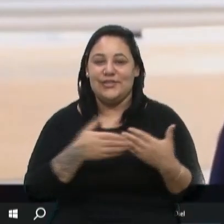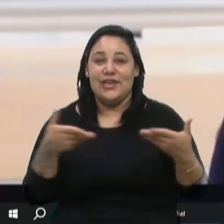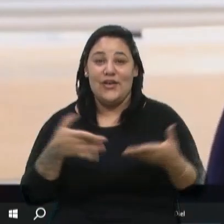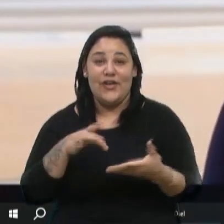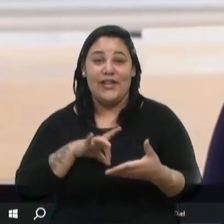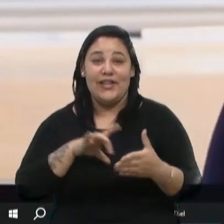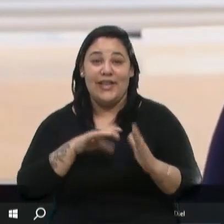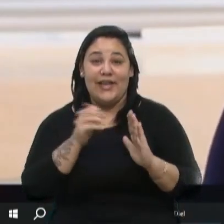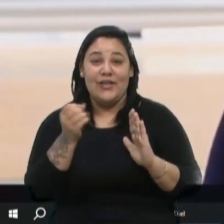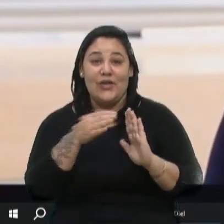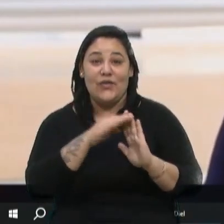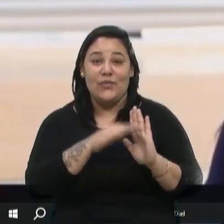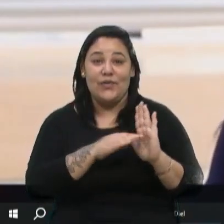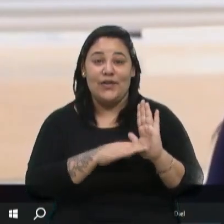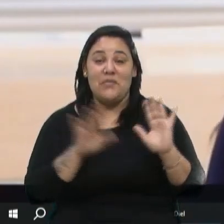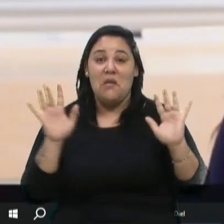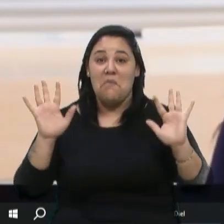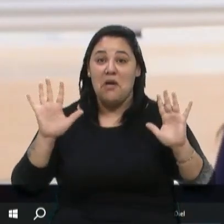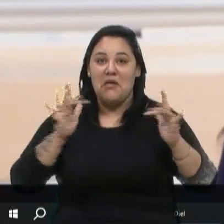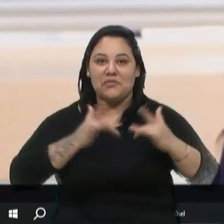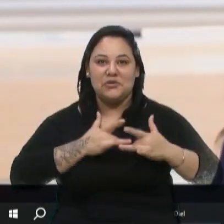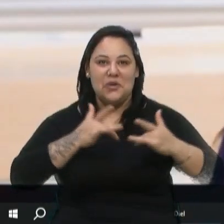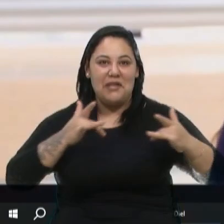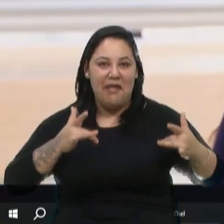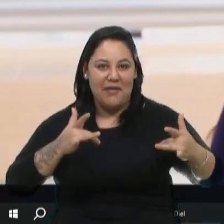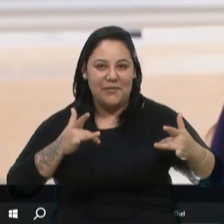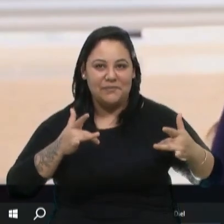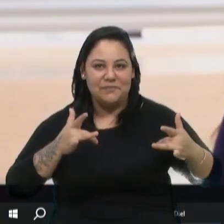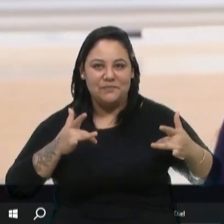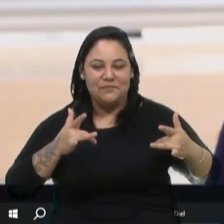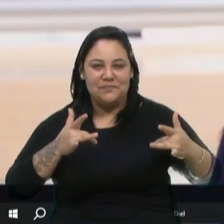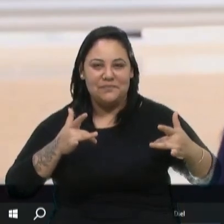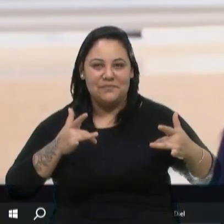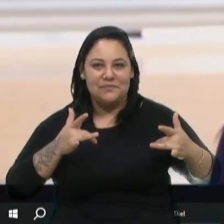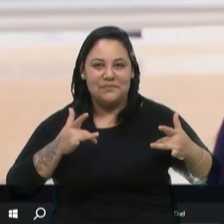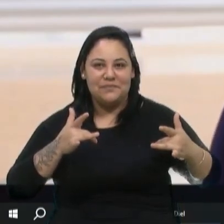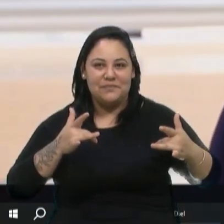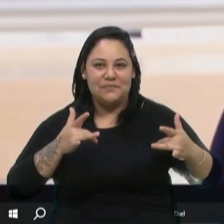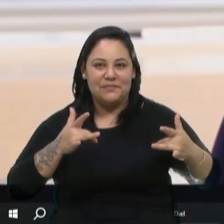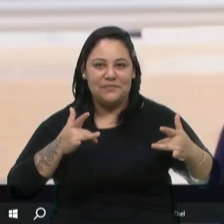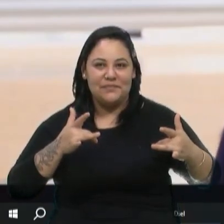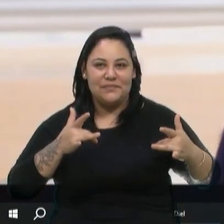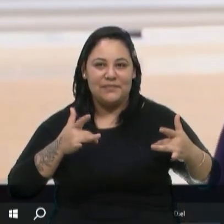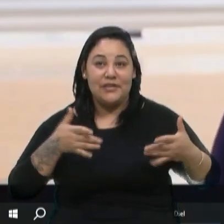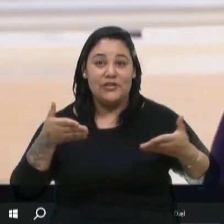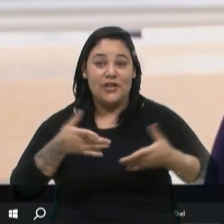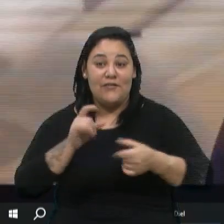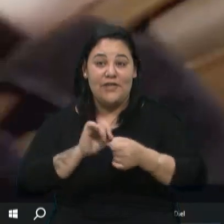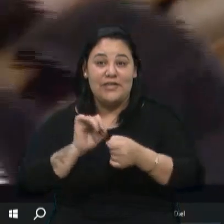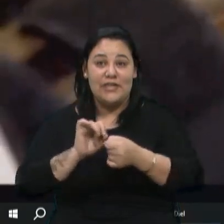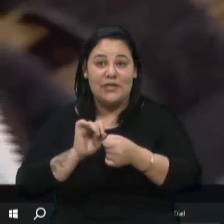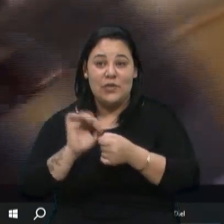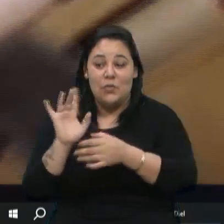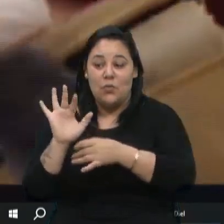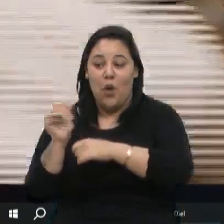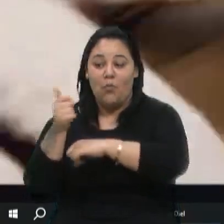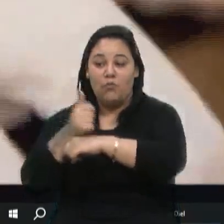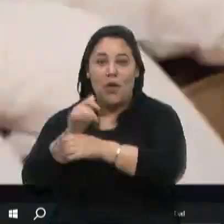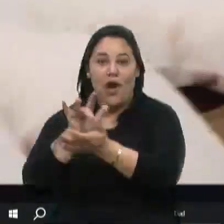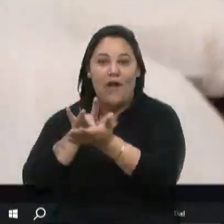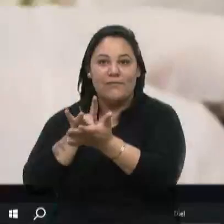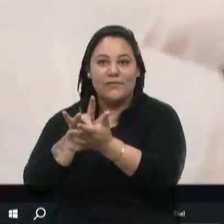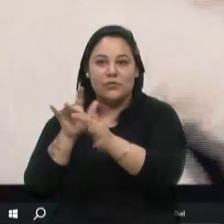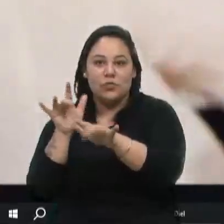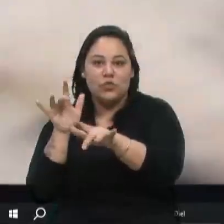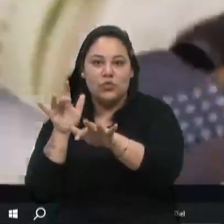programa Mãos Solidárias, onde estamos doando próteses de mãos para as pessoas que